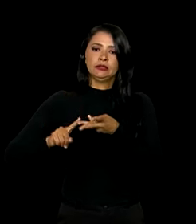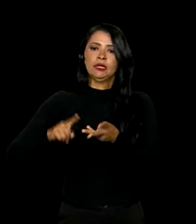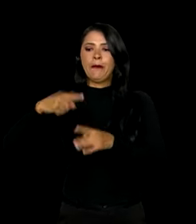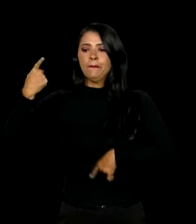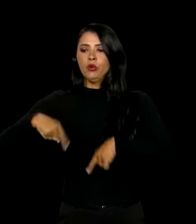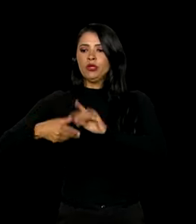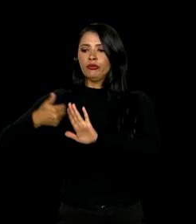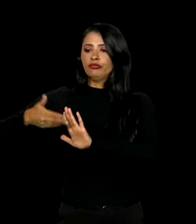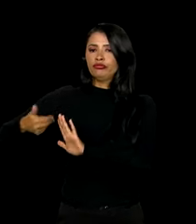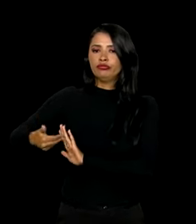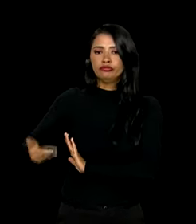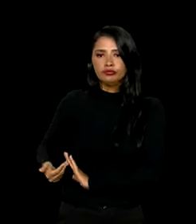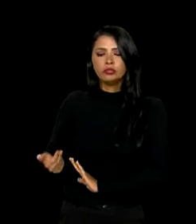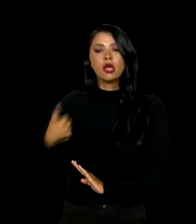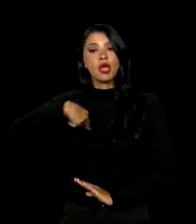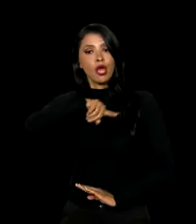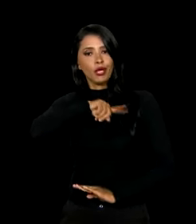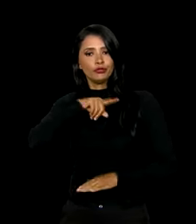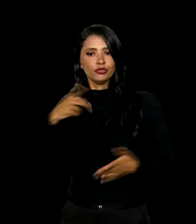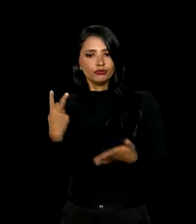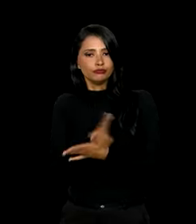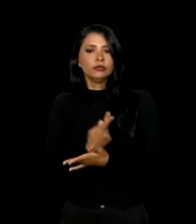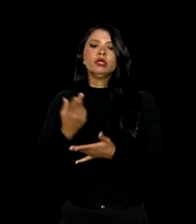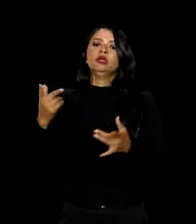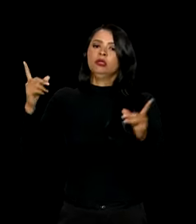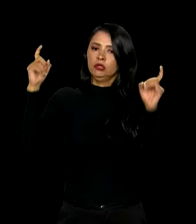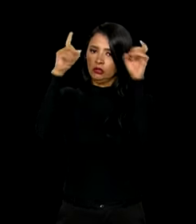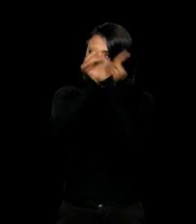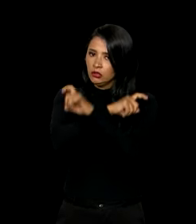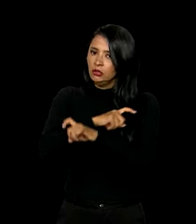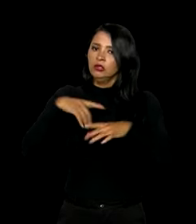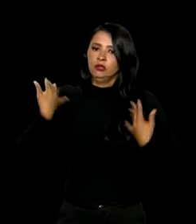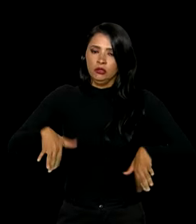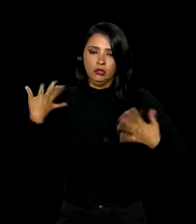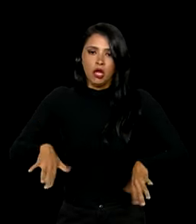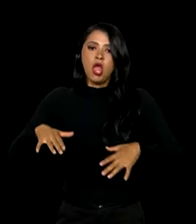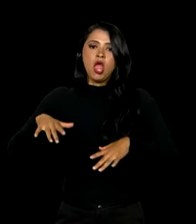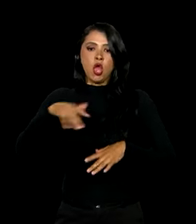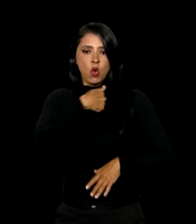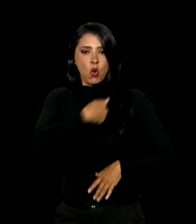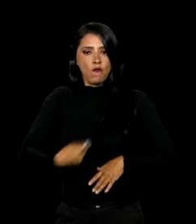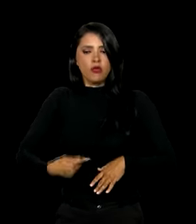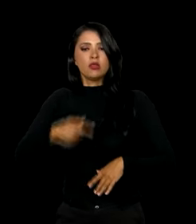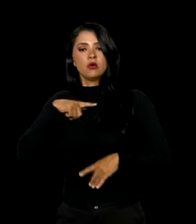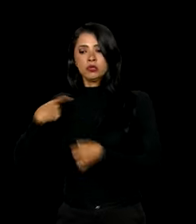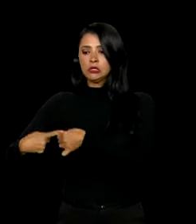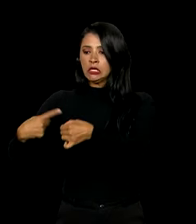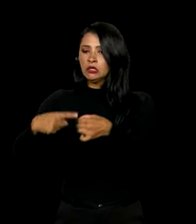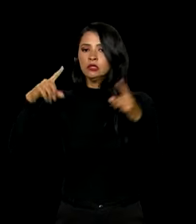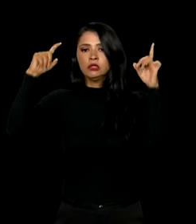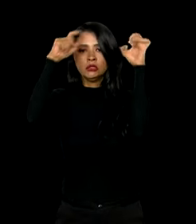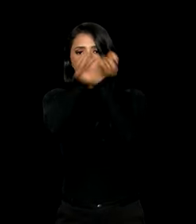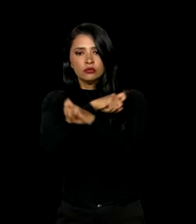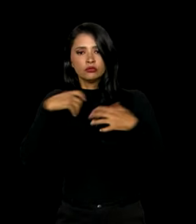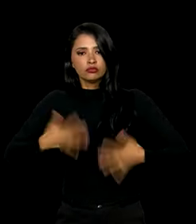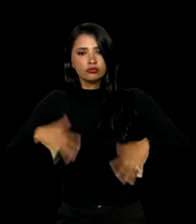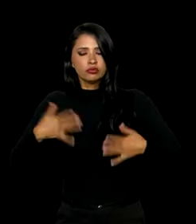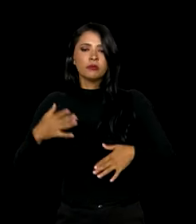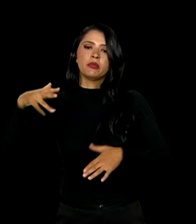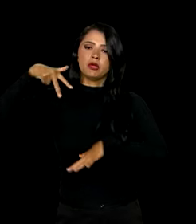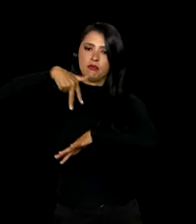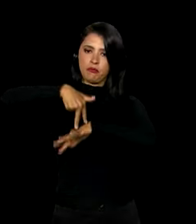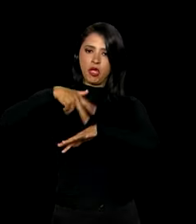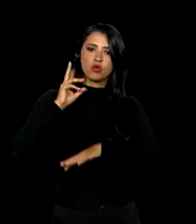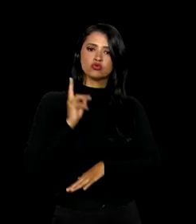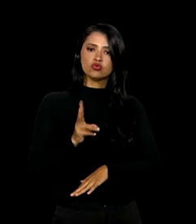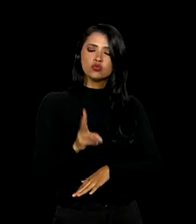políticas públicas, nós enfrentamos as dificuldades, governamos as nossas cidades com muitas dificuldades, mas estamos aqui de pé